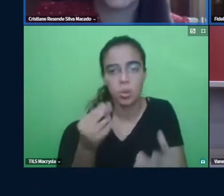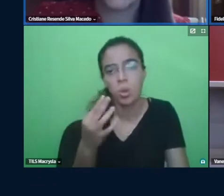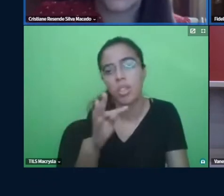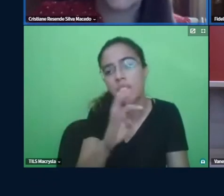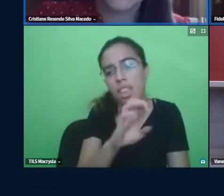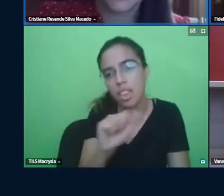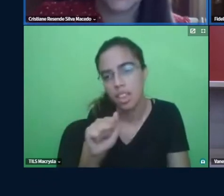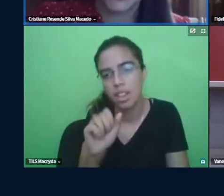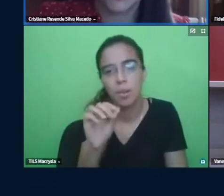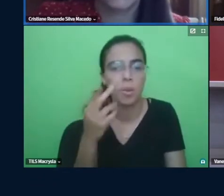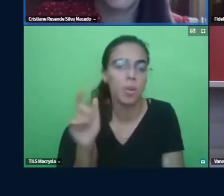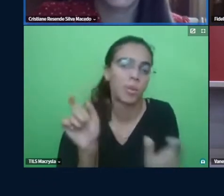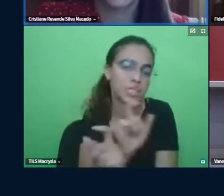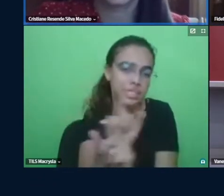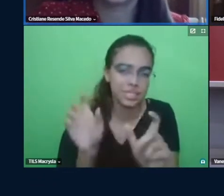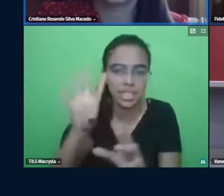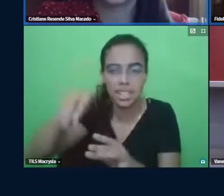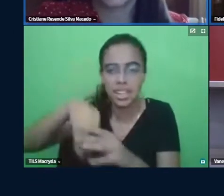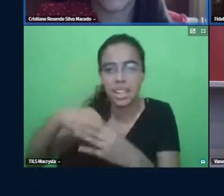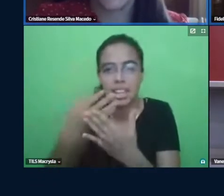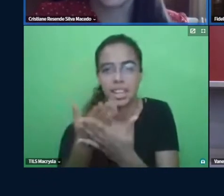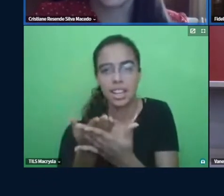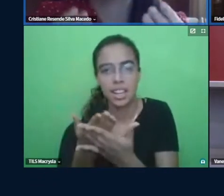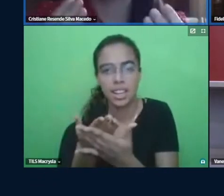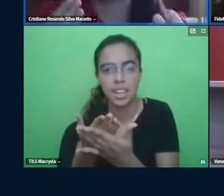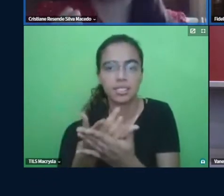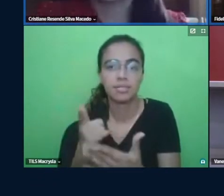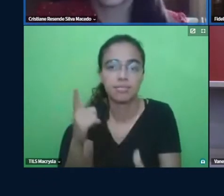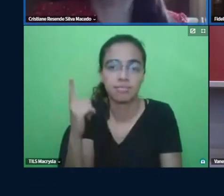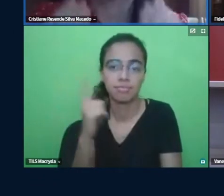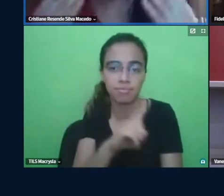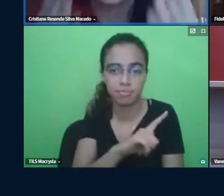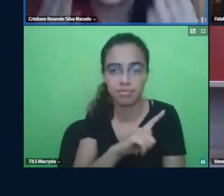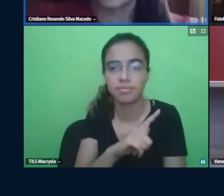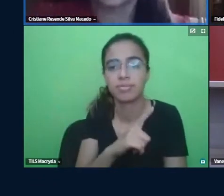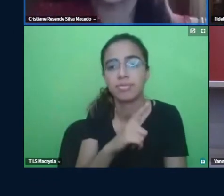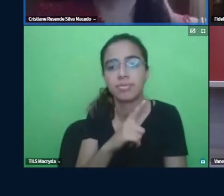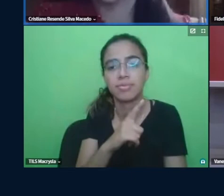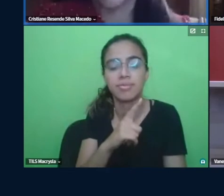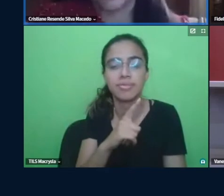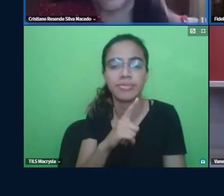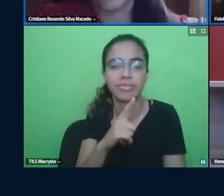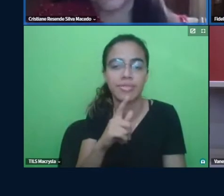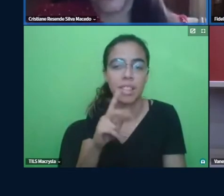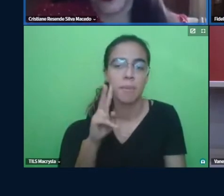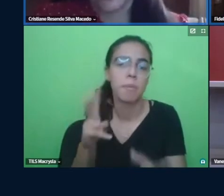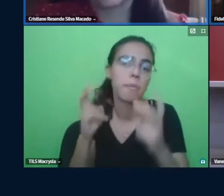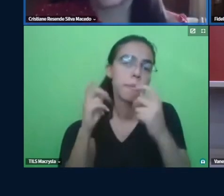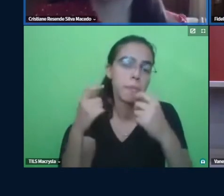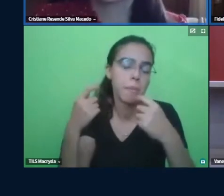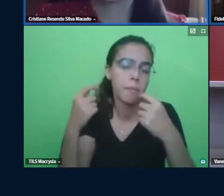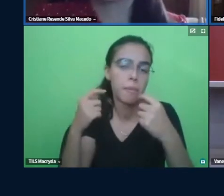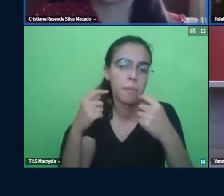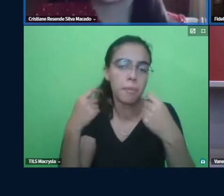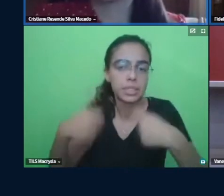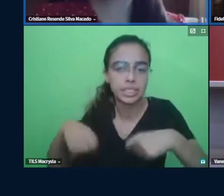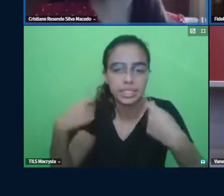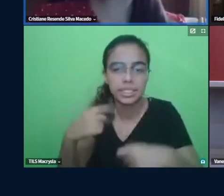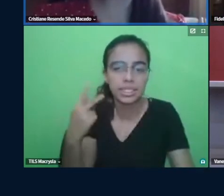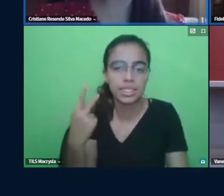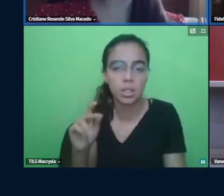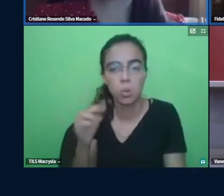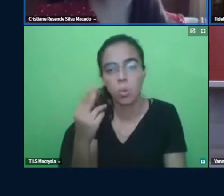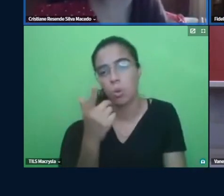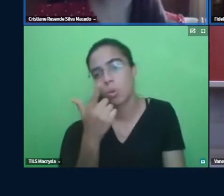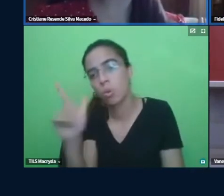deslente na sua sala de aula você equilibra as necessidades dele e dos outros porque não é